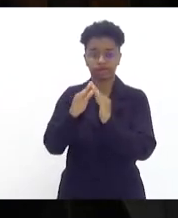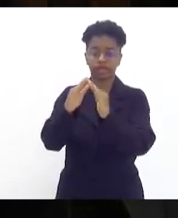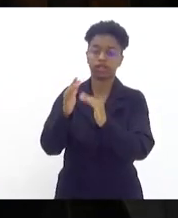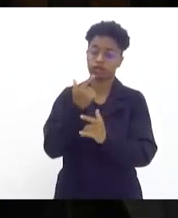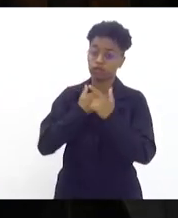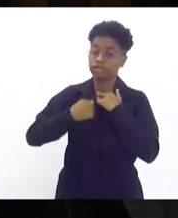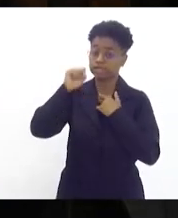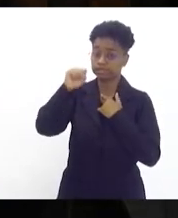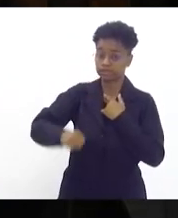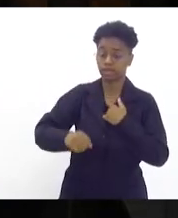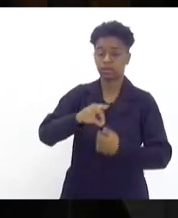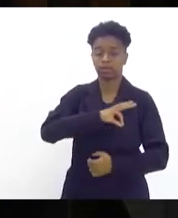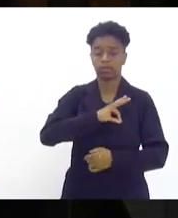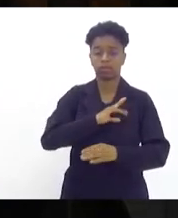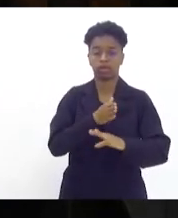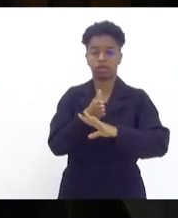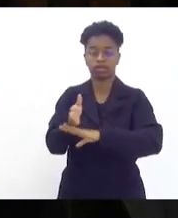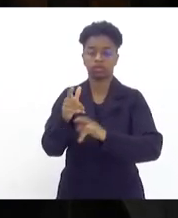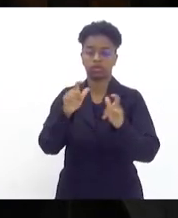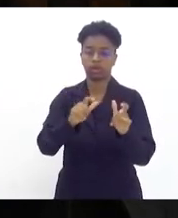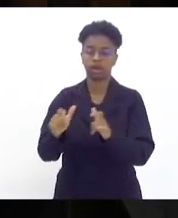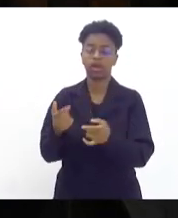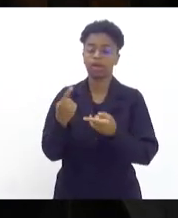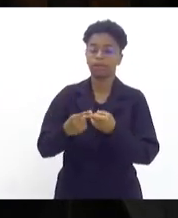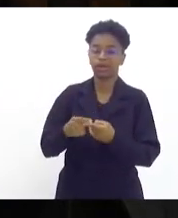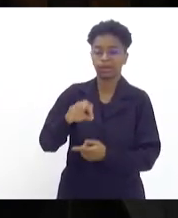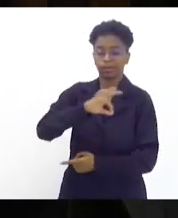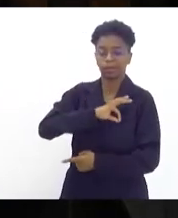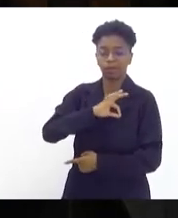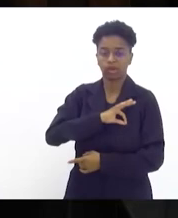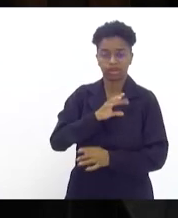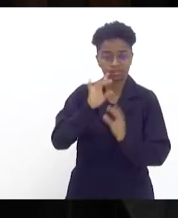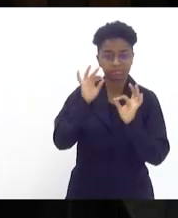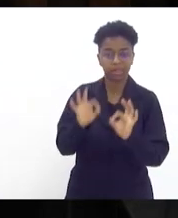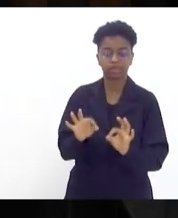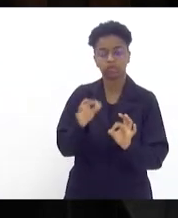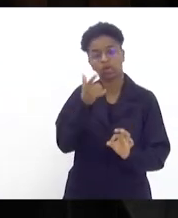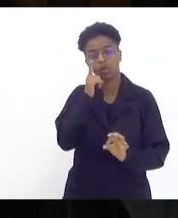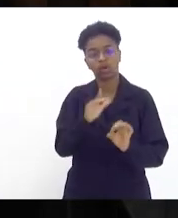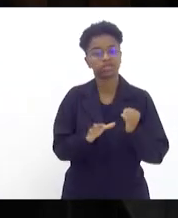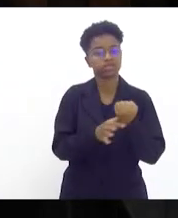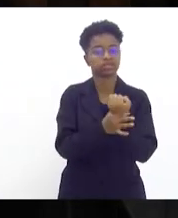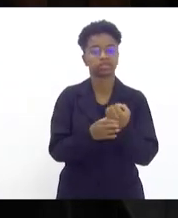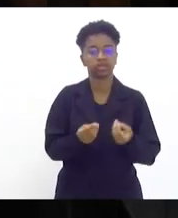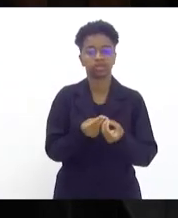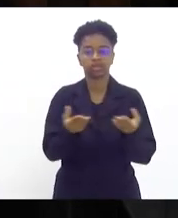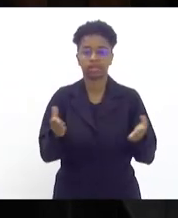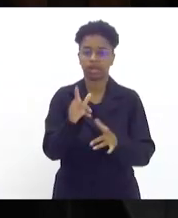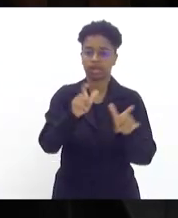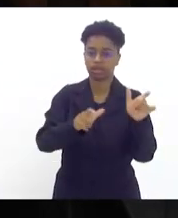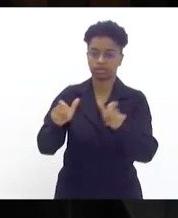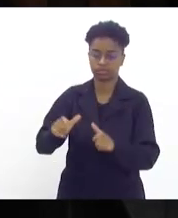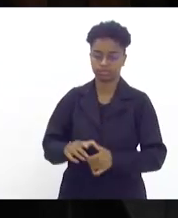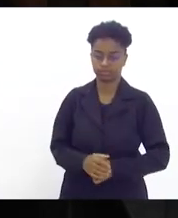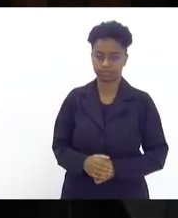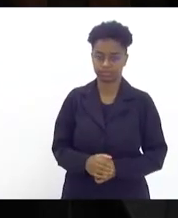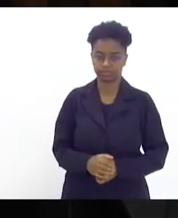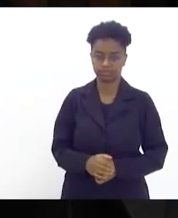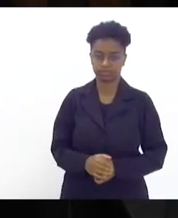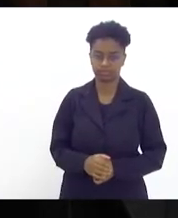sim a presença dos policiais, porque são os policiais que garantem um mínimo de dignidade para aquelas pessoas.